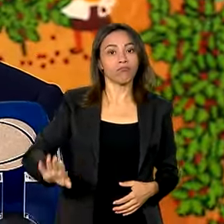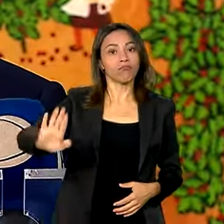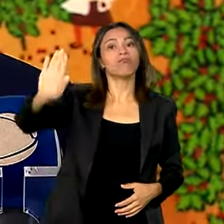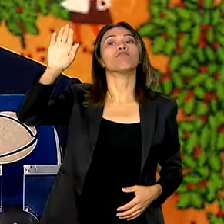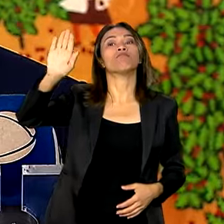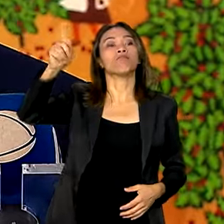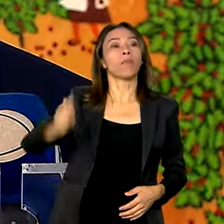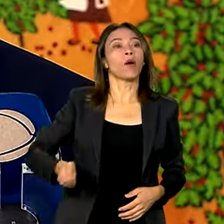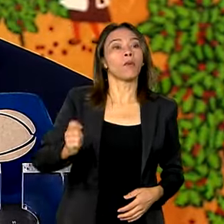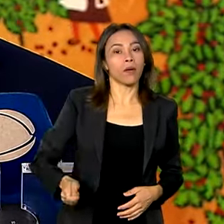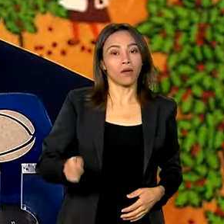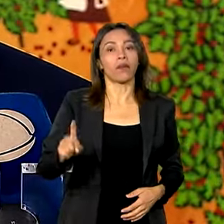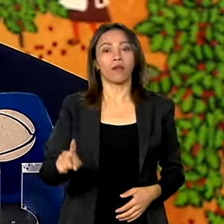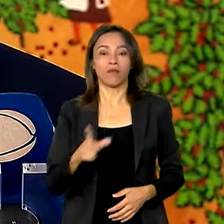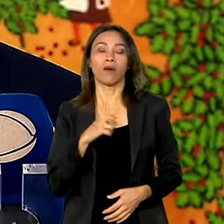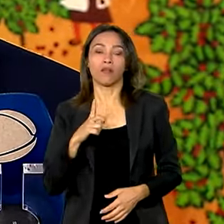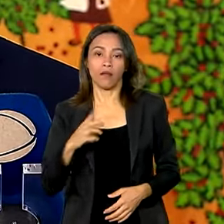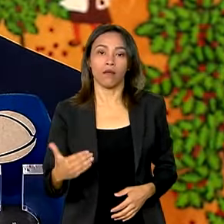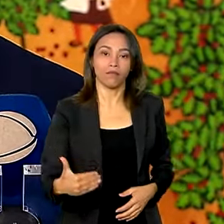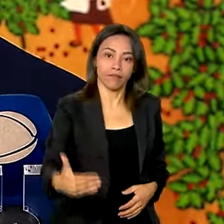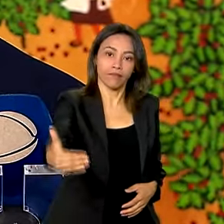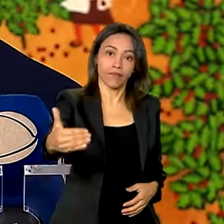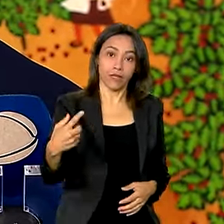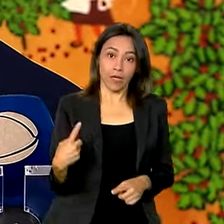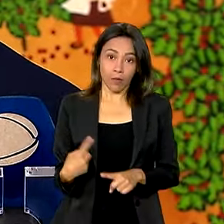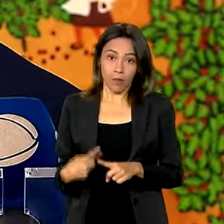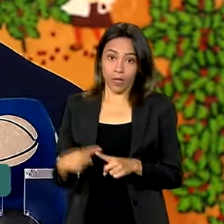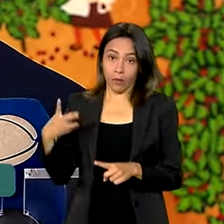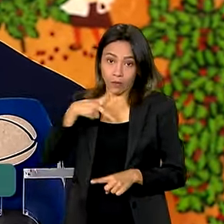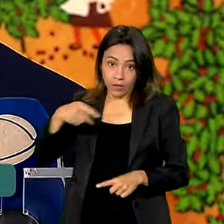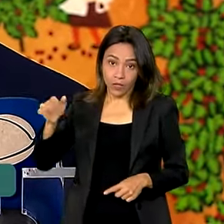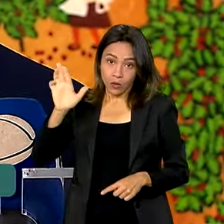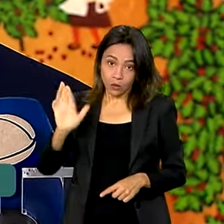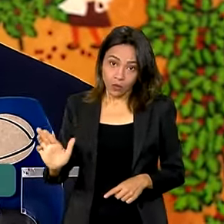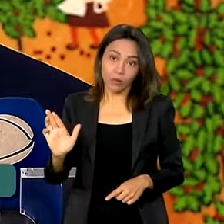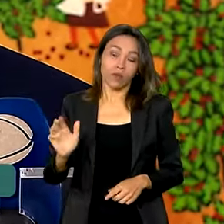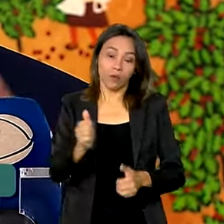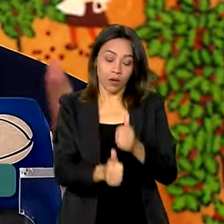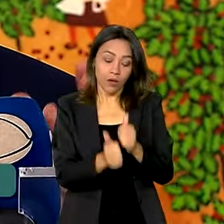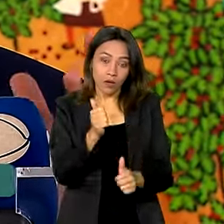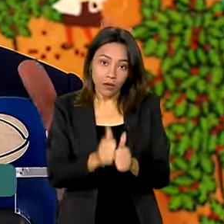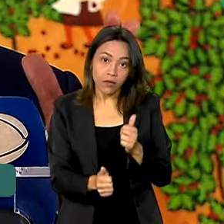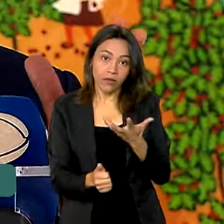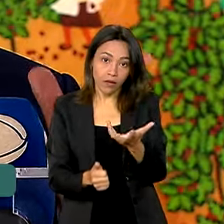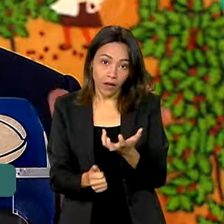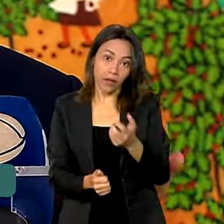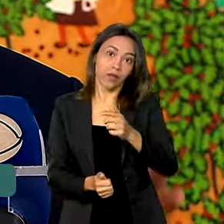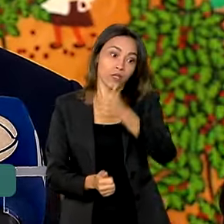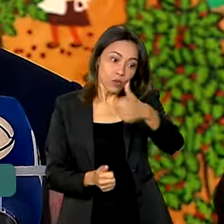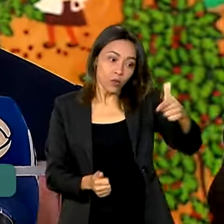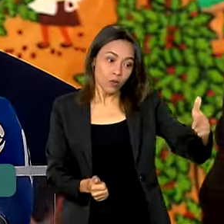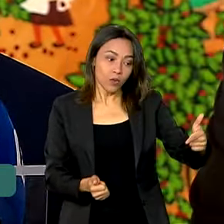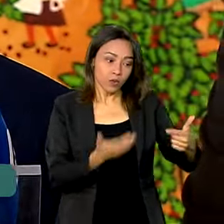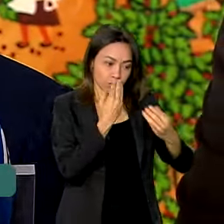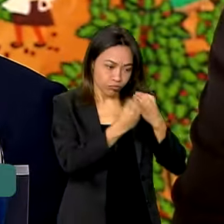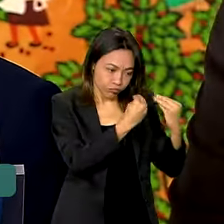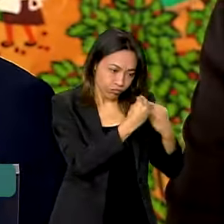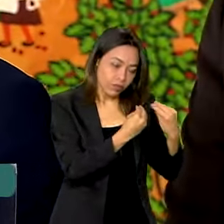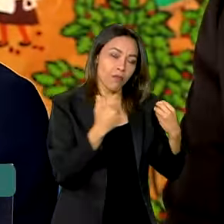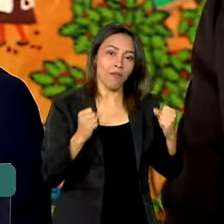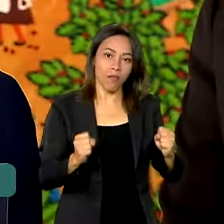Lula quer que o arroz e os demais alimentos possam estar na mesa do povo brasileiro